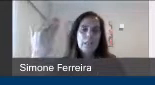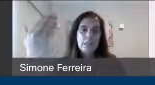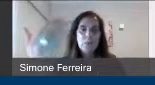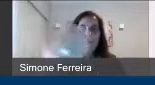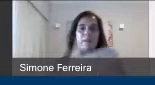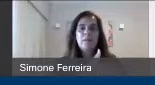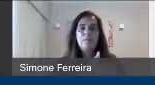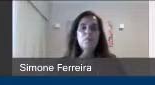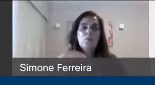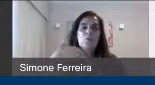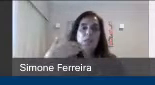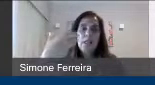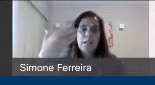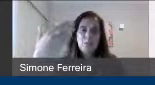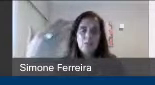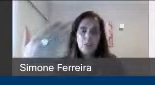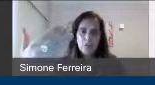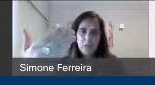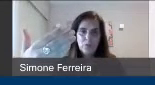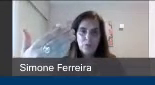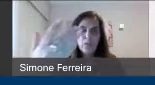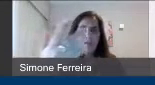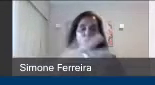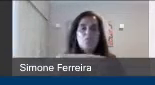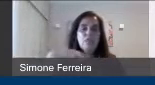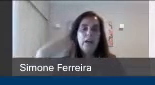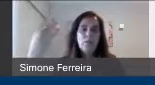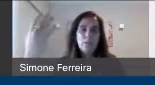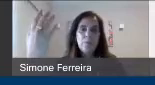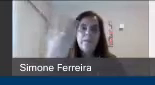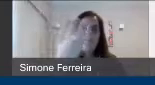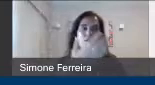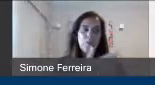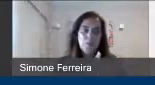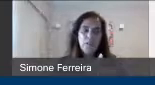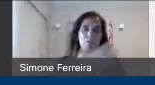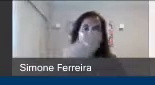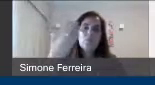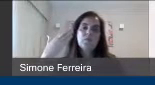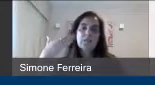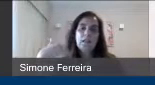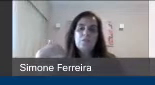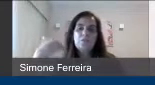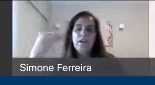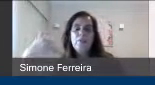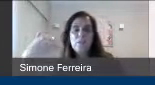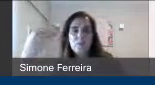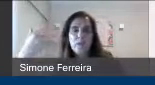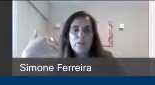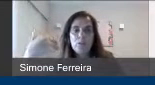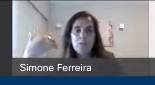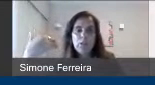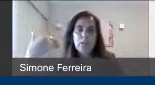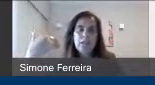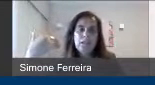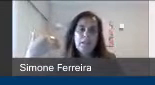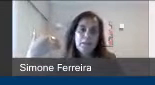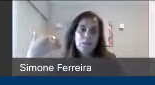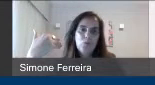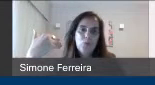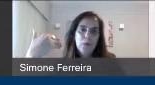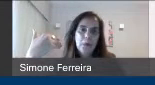Você vai passar por um processo de candidatura, onde vários aspectos, que eu vou explicar no próximo slide, vários aspectos